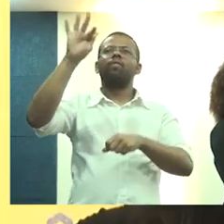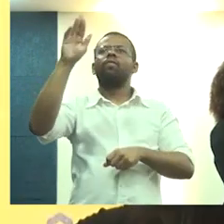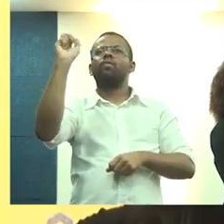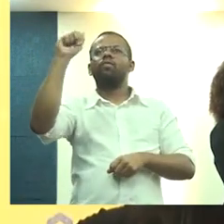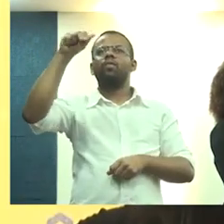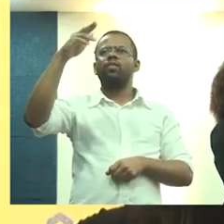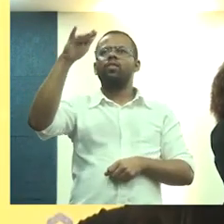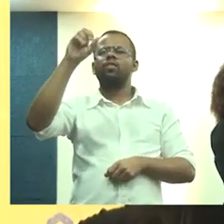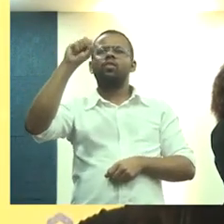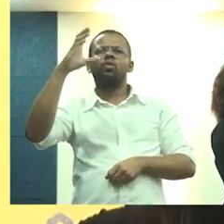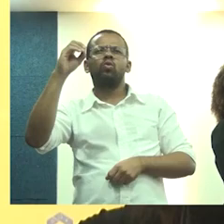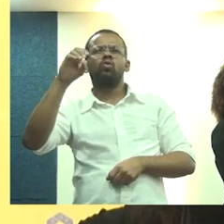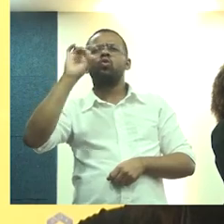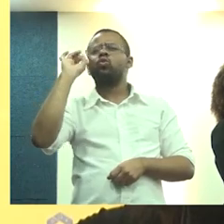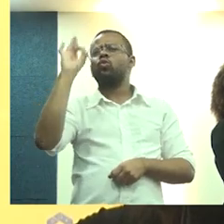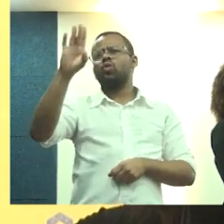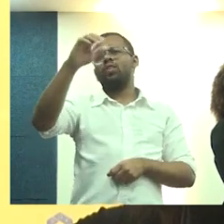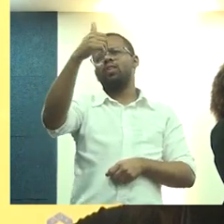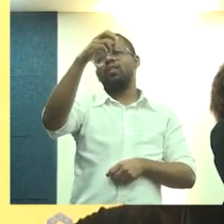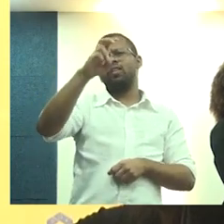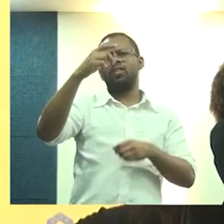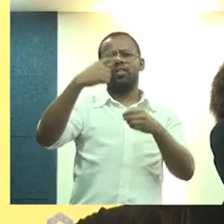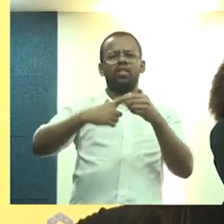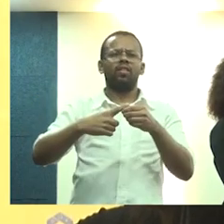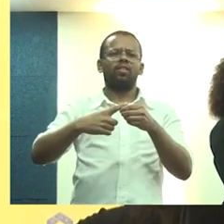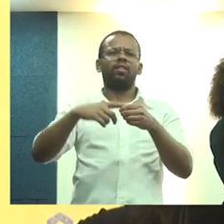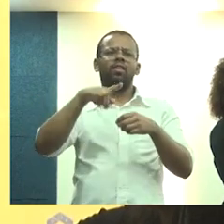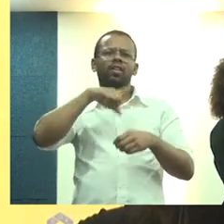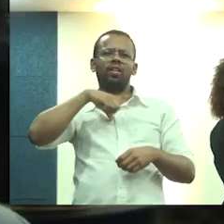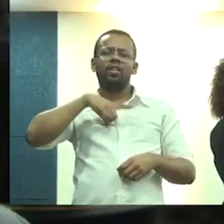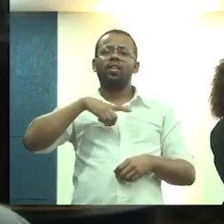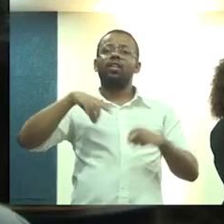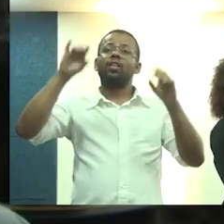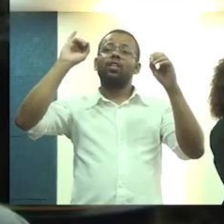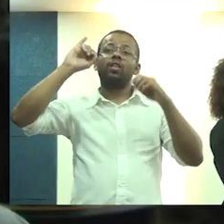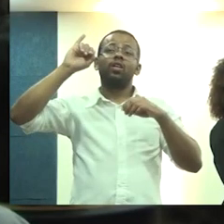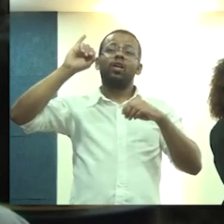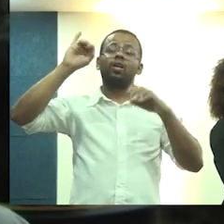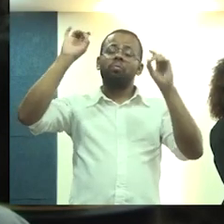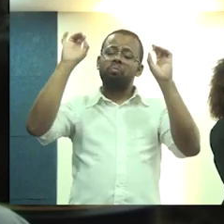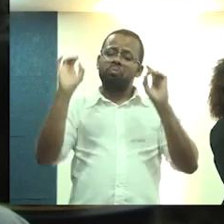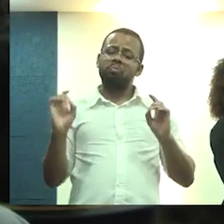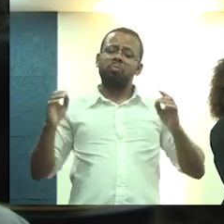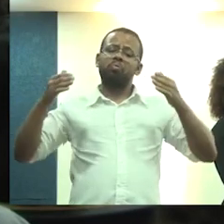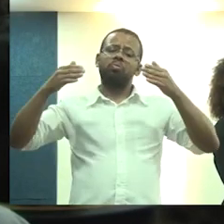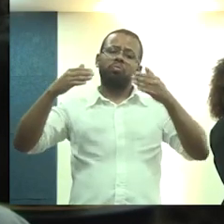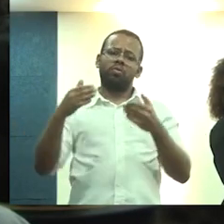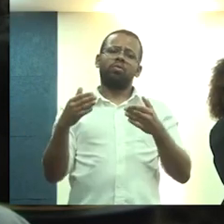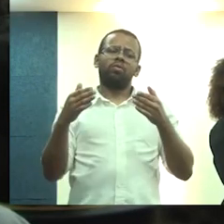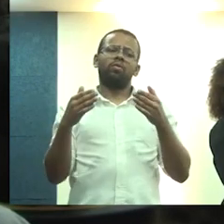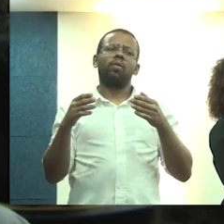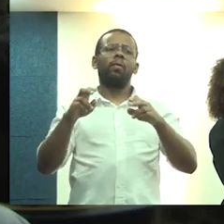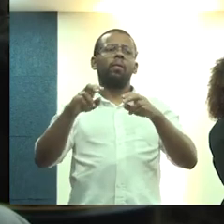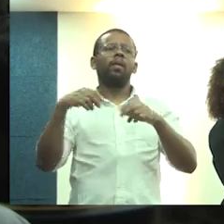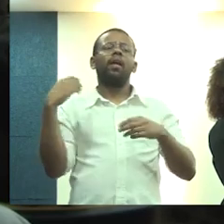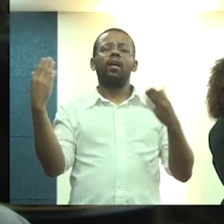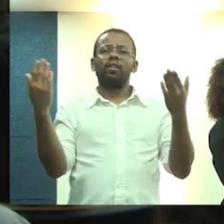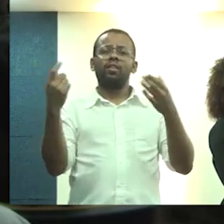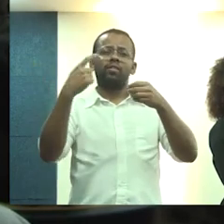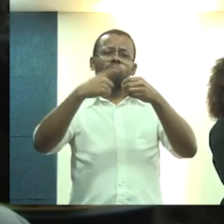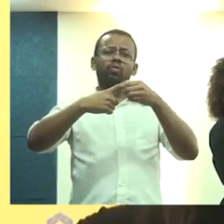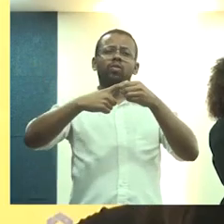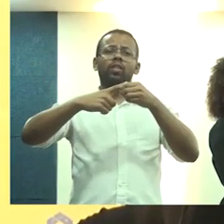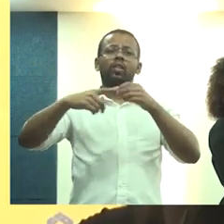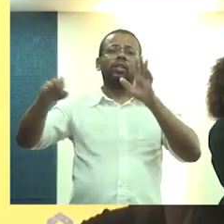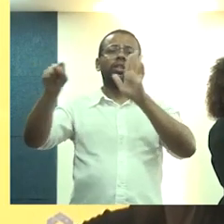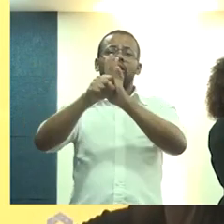15 cidades brasileiras têm essa chancela da Unesco. E que, por ser uma